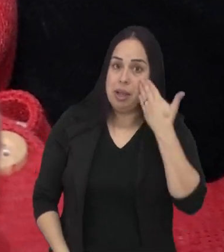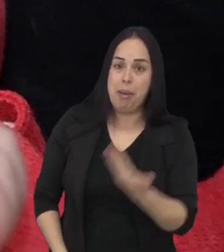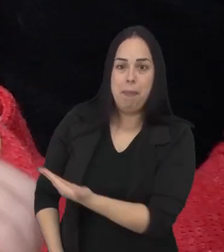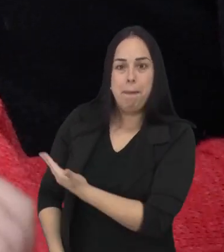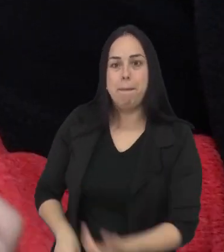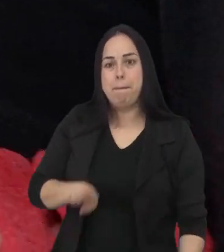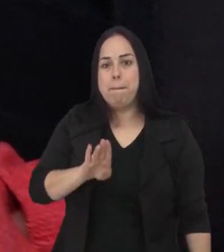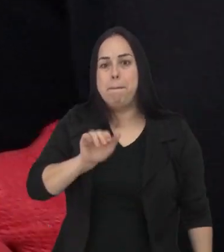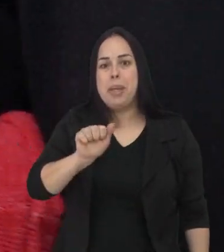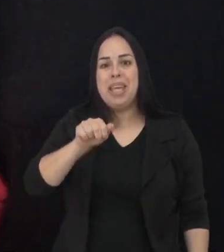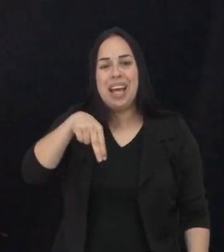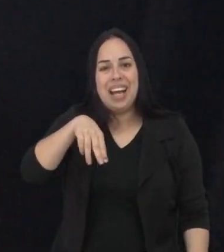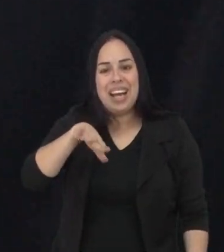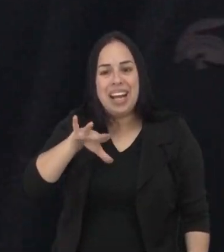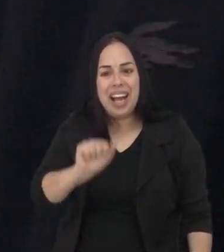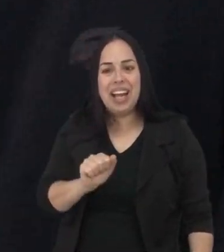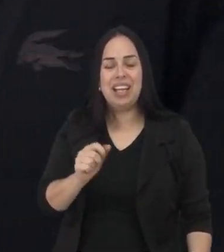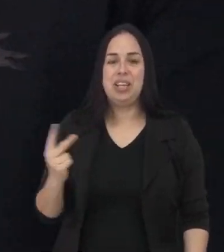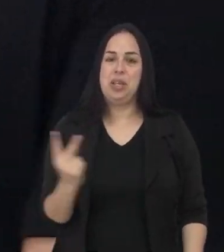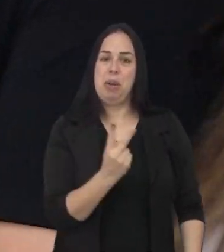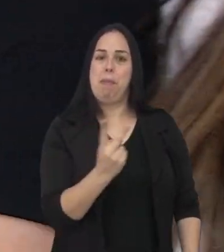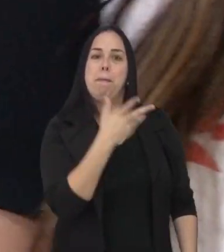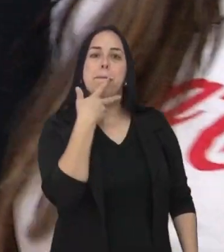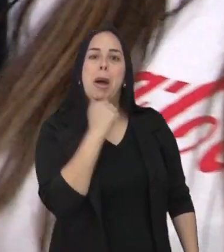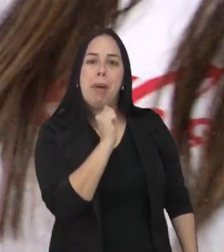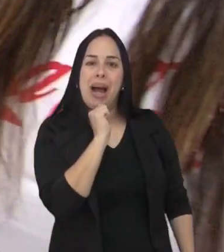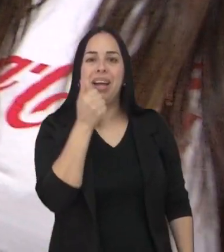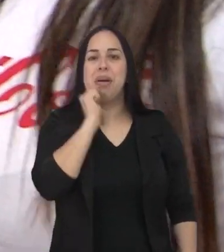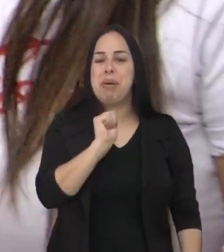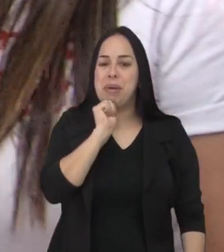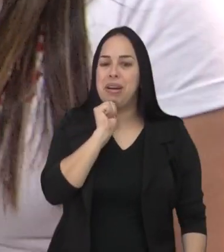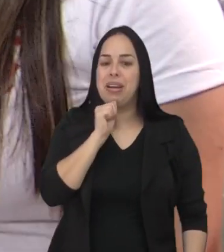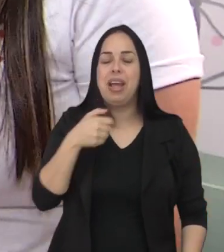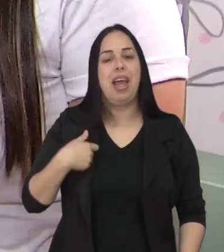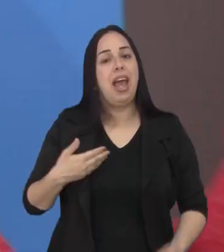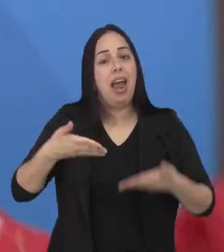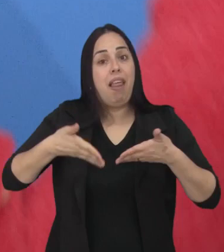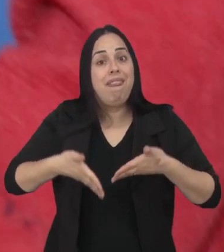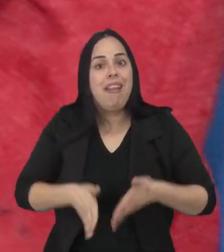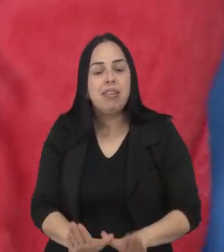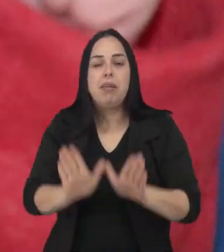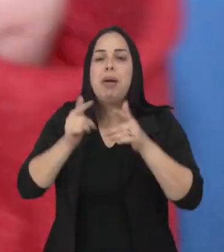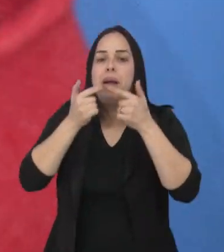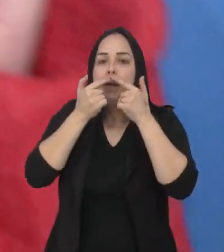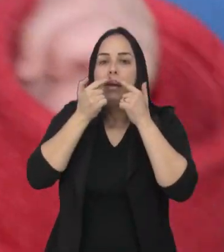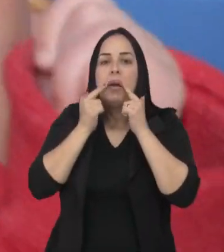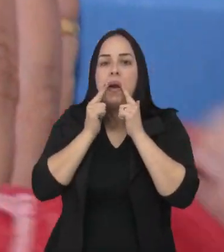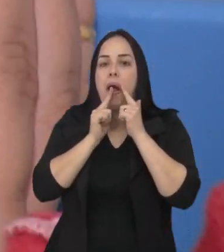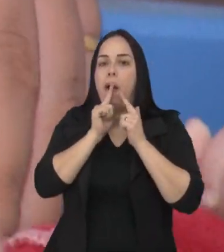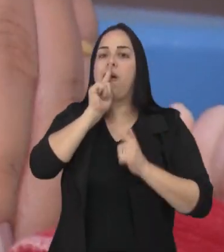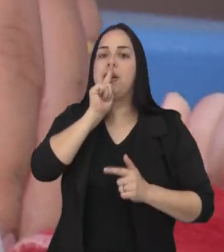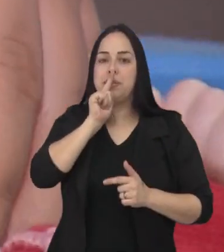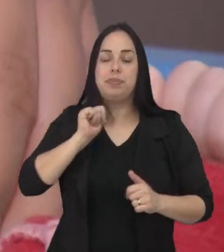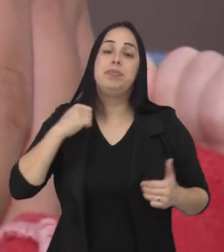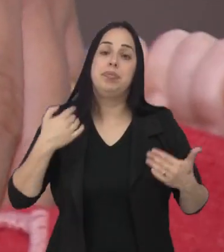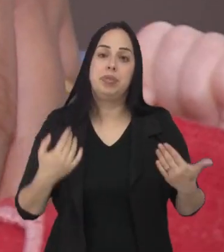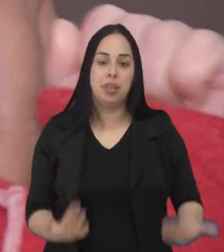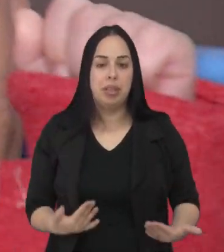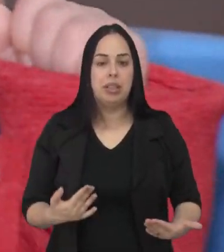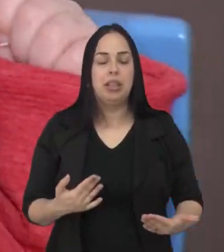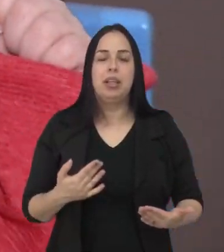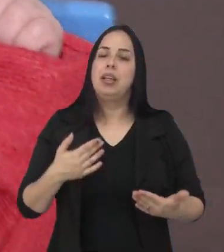Essa pequena aí é a Bianca, o xodó dos papais Juan e Monique. Ela nasceu com fissura